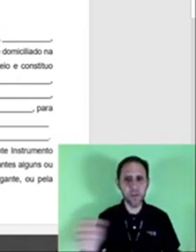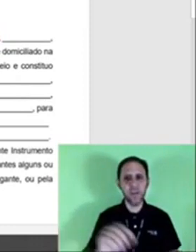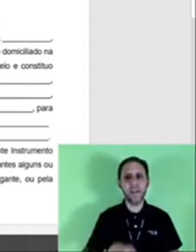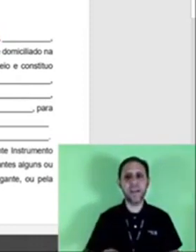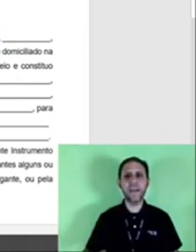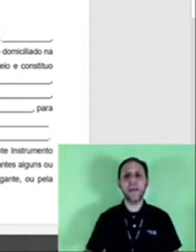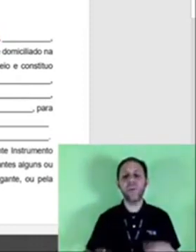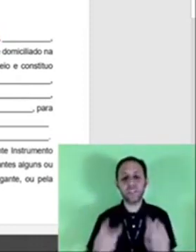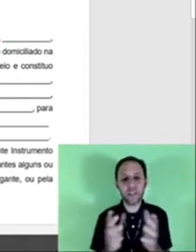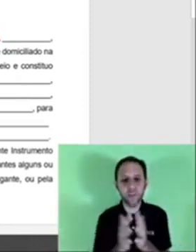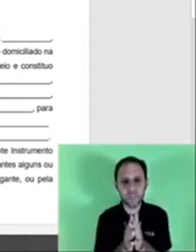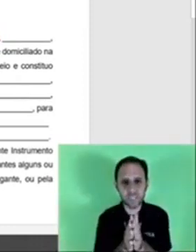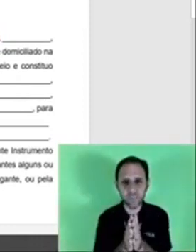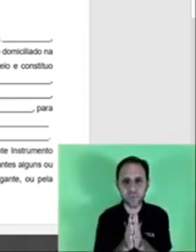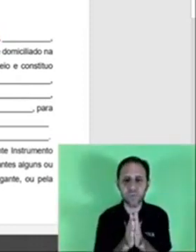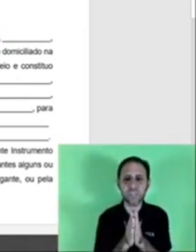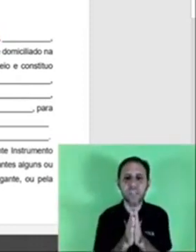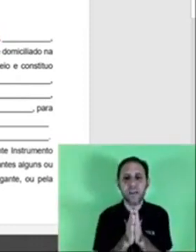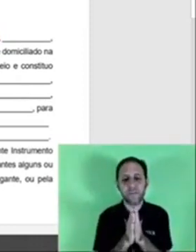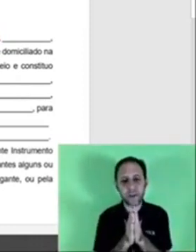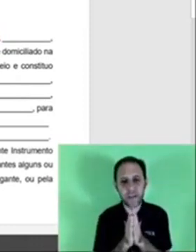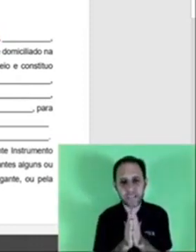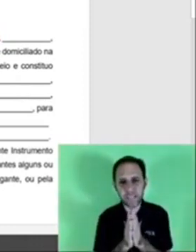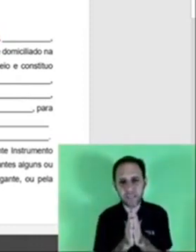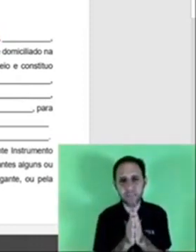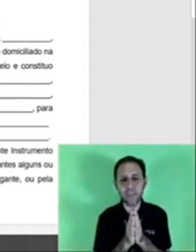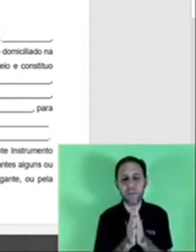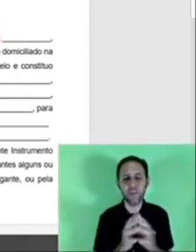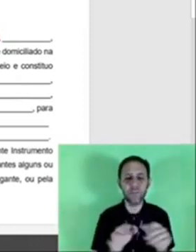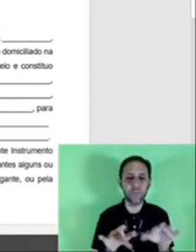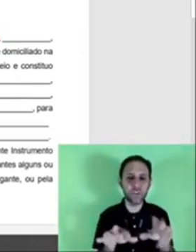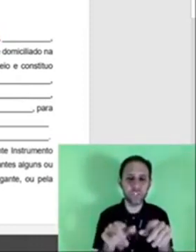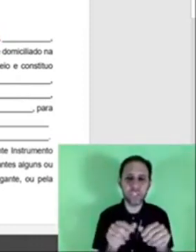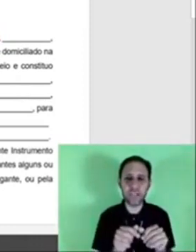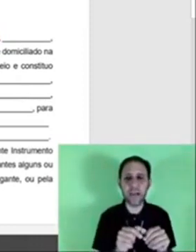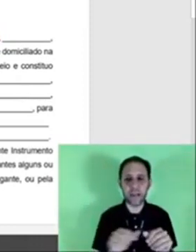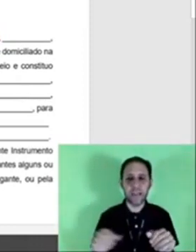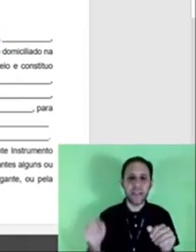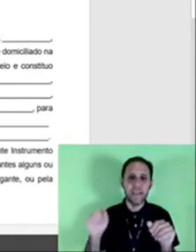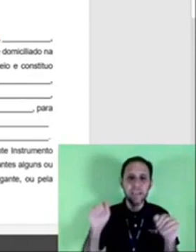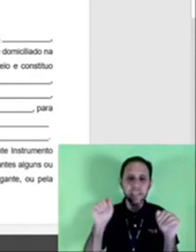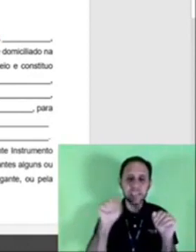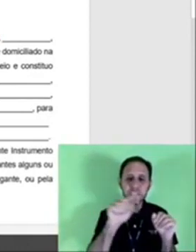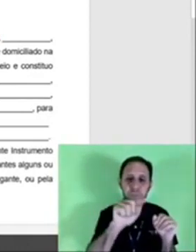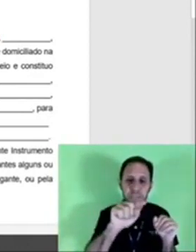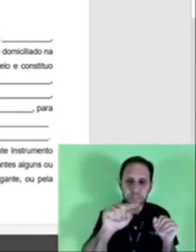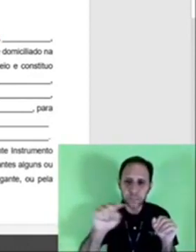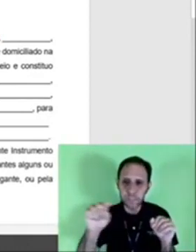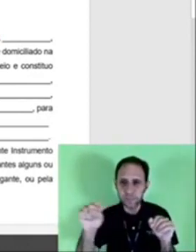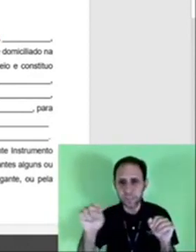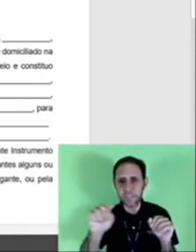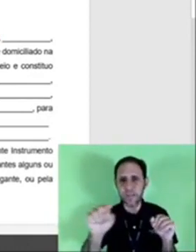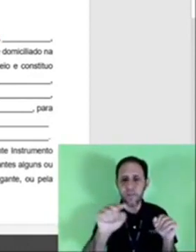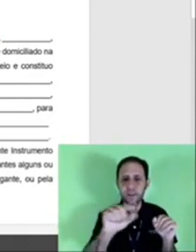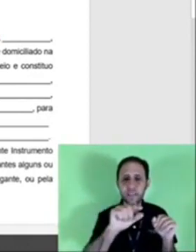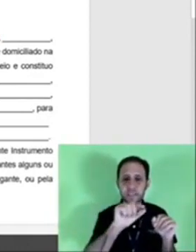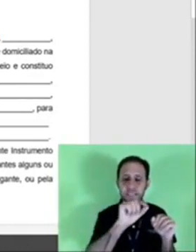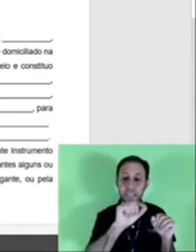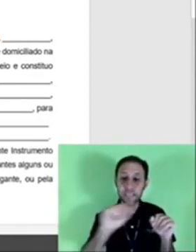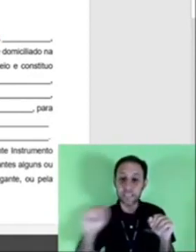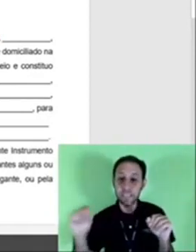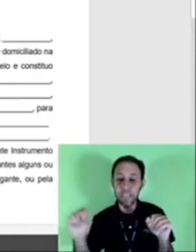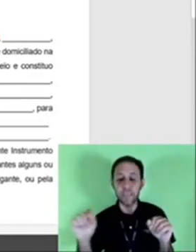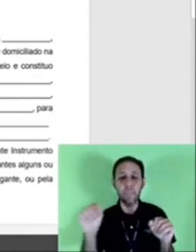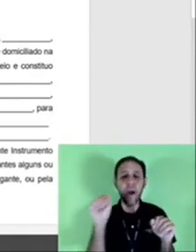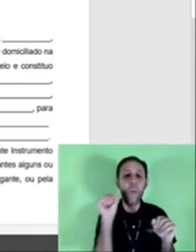vermelho, né? Outra coisa que as pessoas fazem também quando vão digitar, esses espaçozinhos que estão ali,